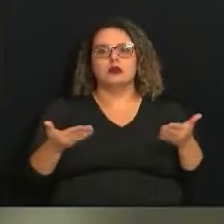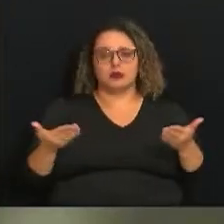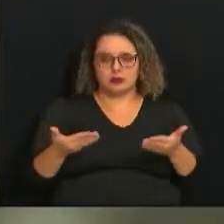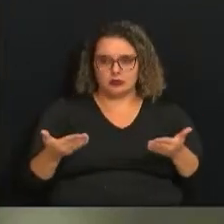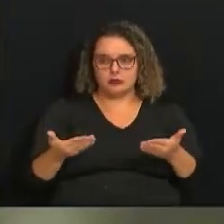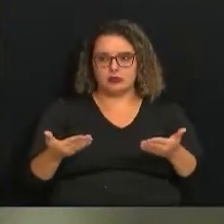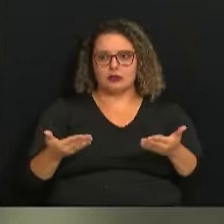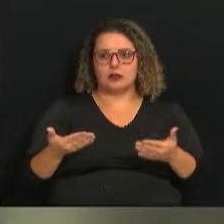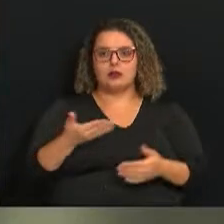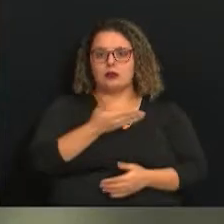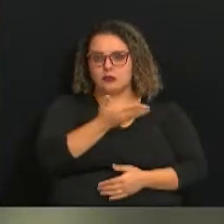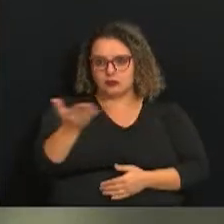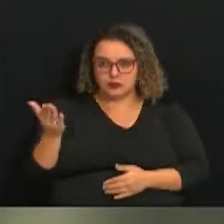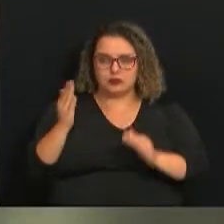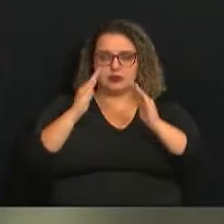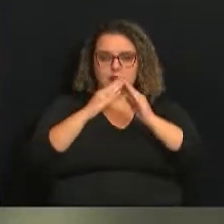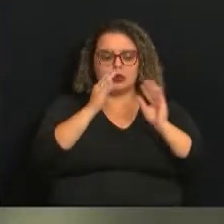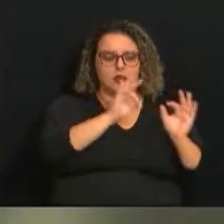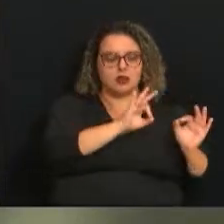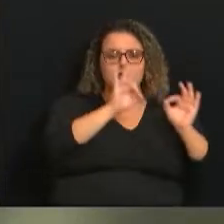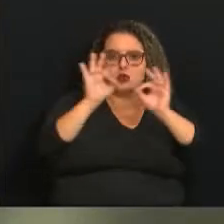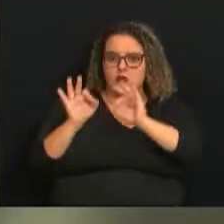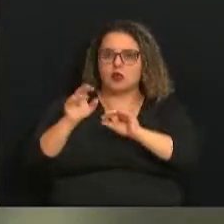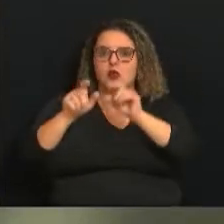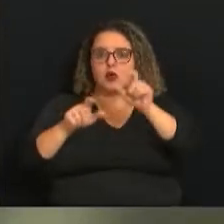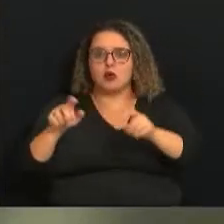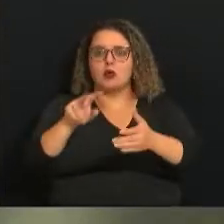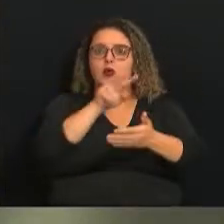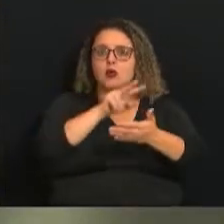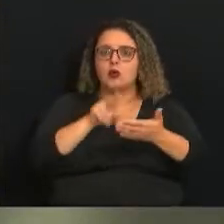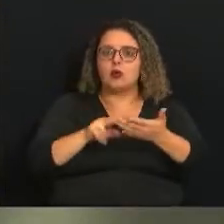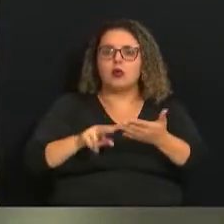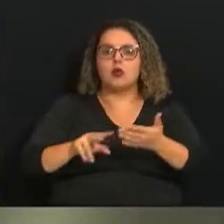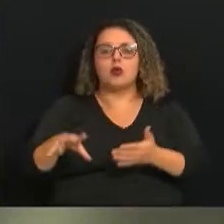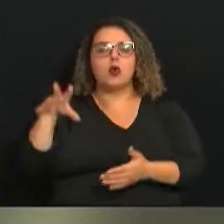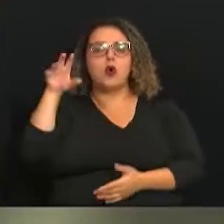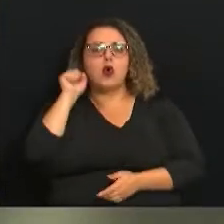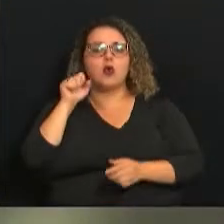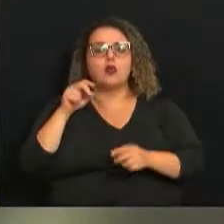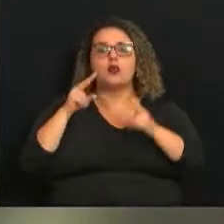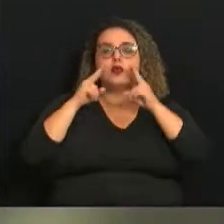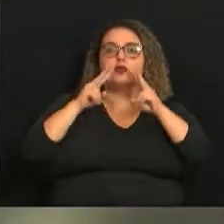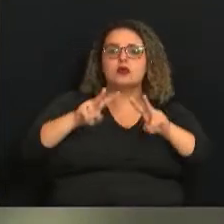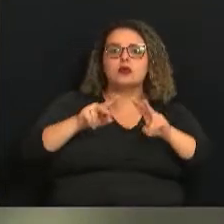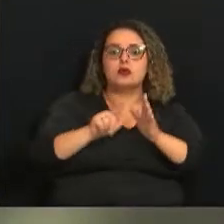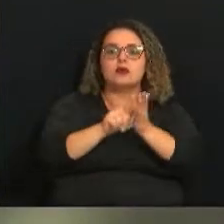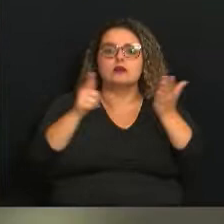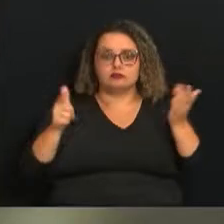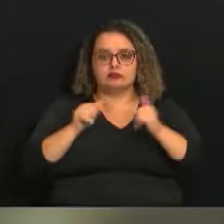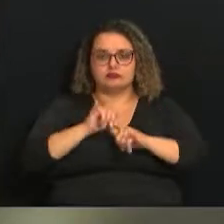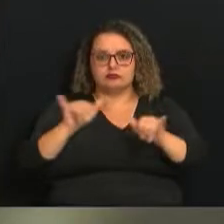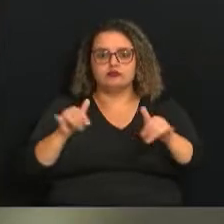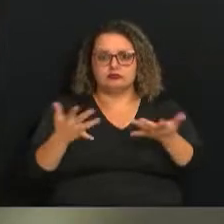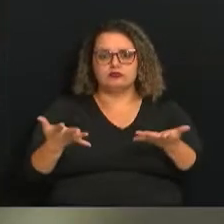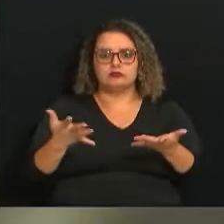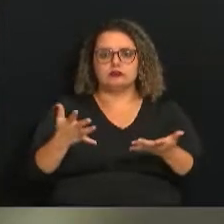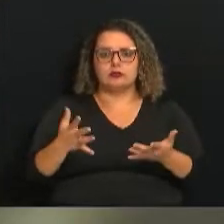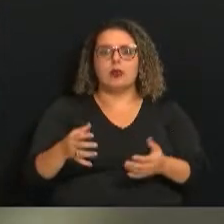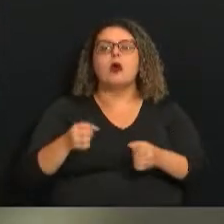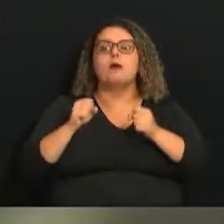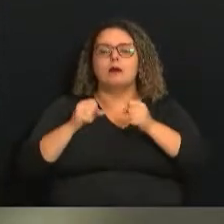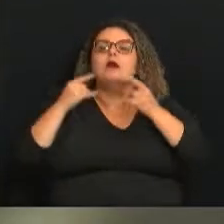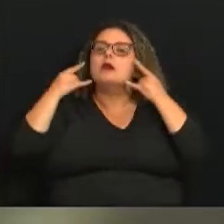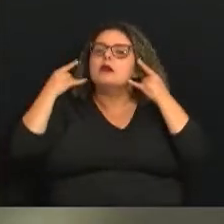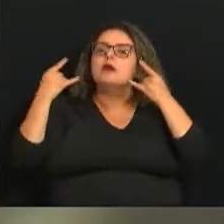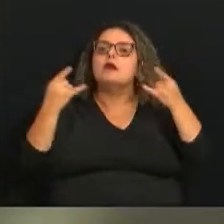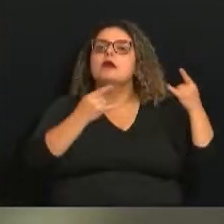você que está em casa nos acompanhando, as pessoas que estão lendo, assistindo e ouvindo, podem deixar de usar as suas máscaras em ambientes